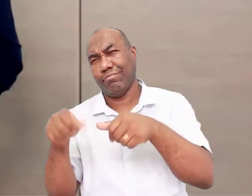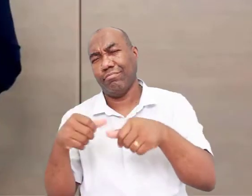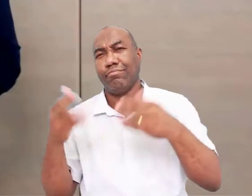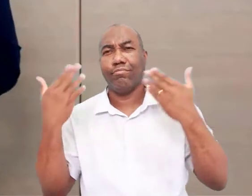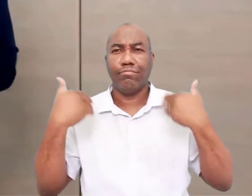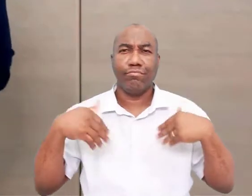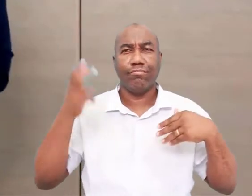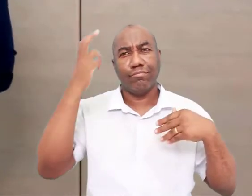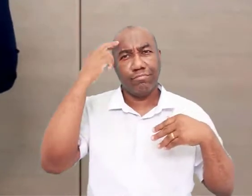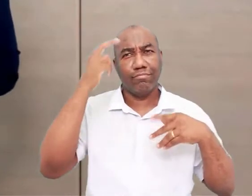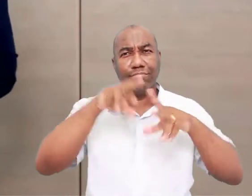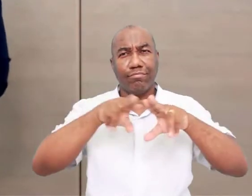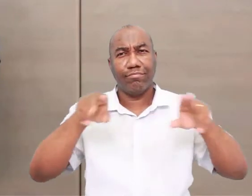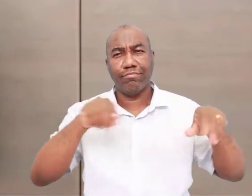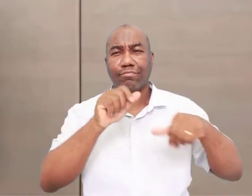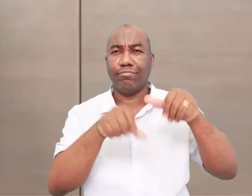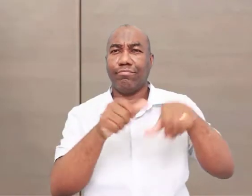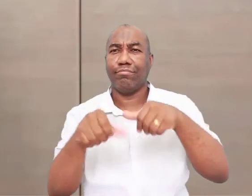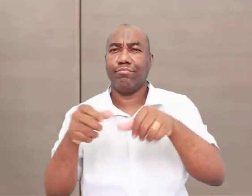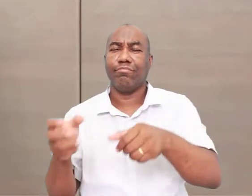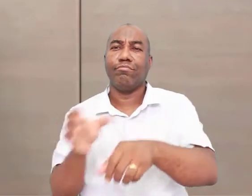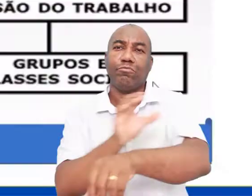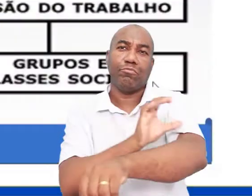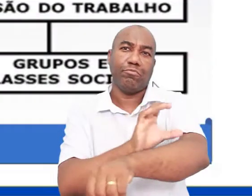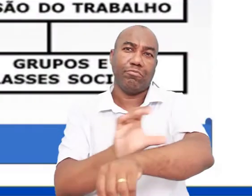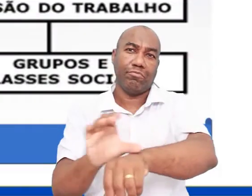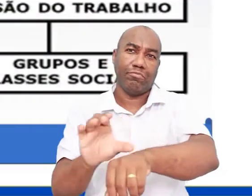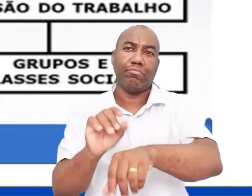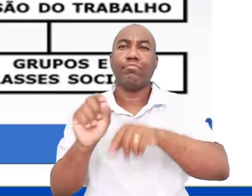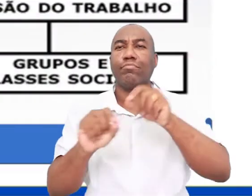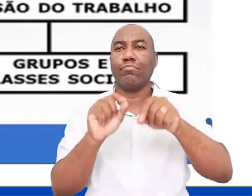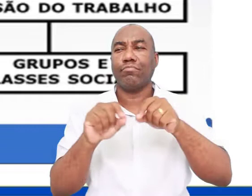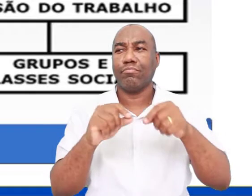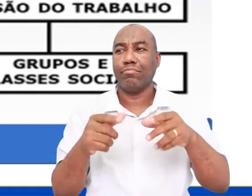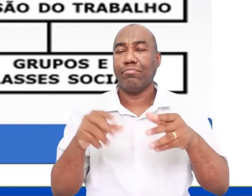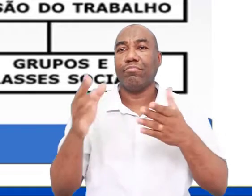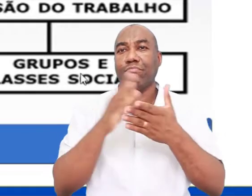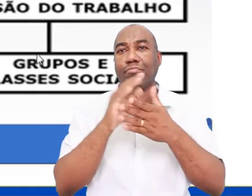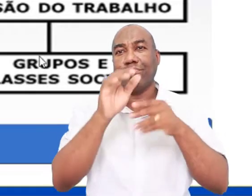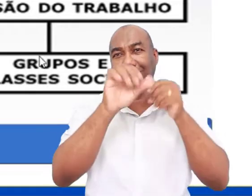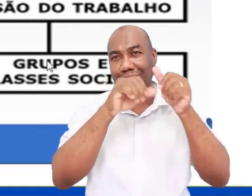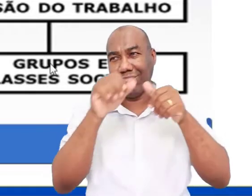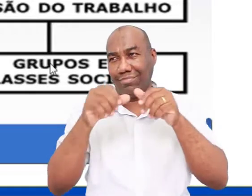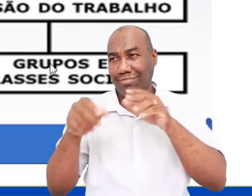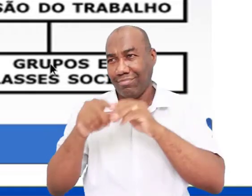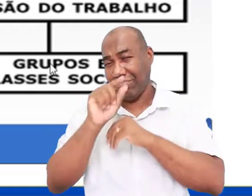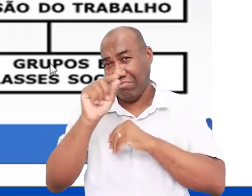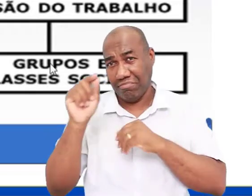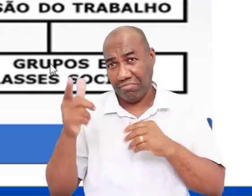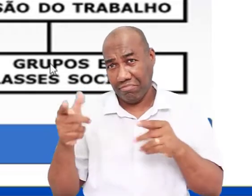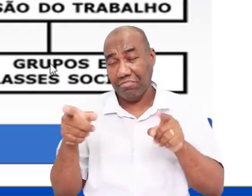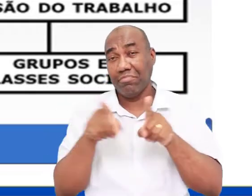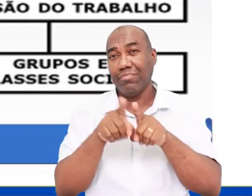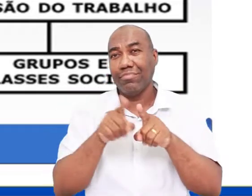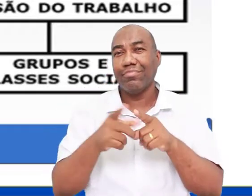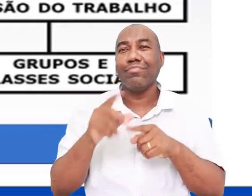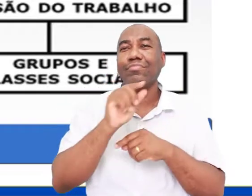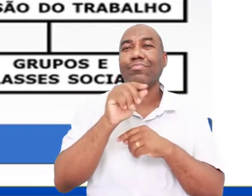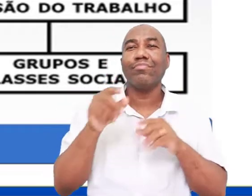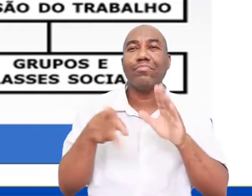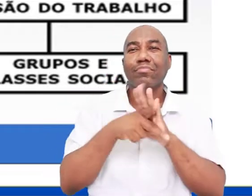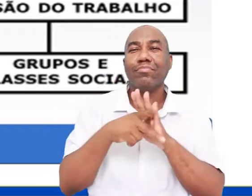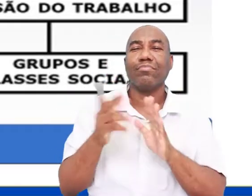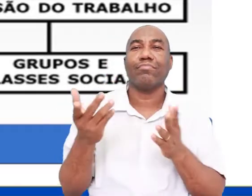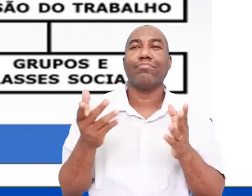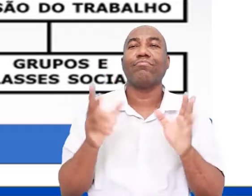cultural dos nossos ancestrais. Então, eles vão passar por um processo de transformação. E os historiadores costumam